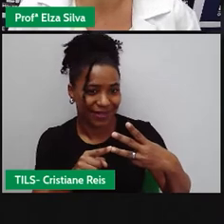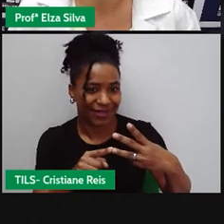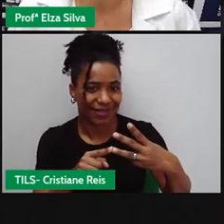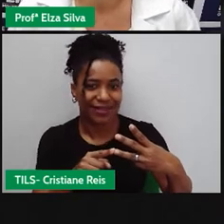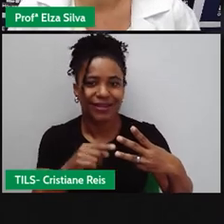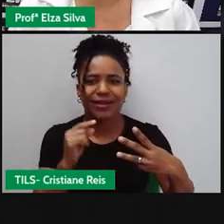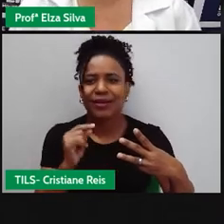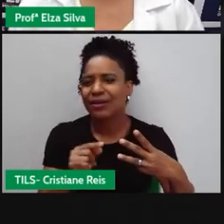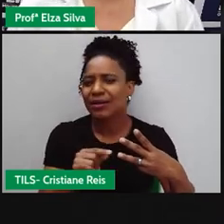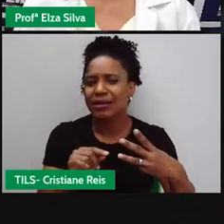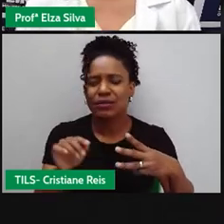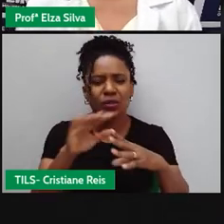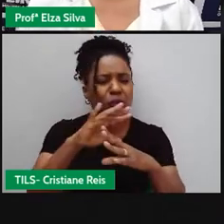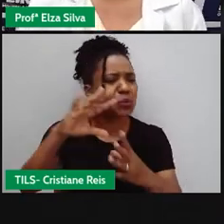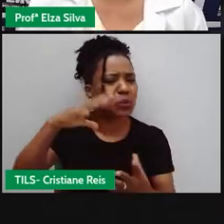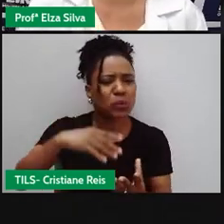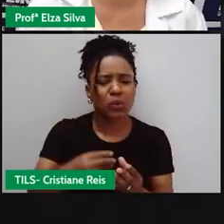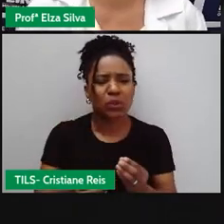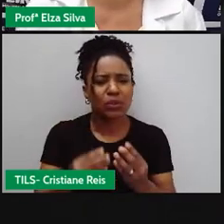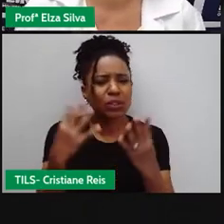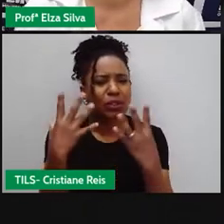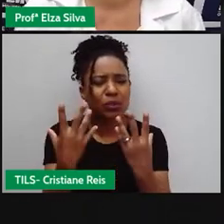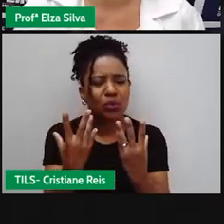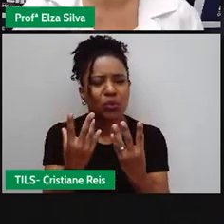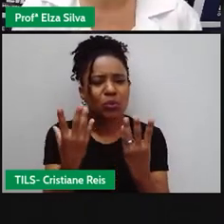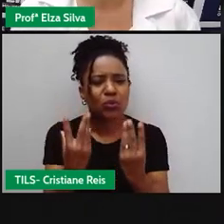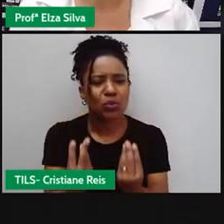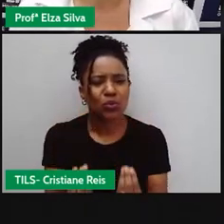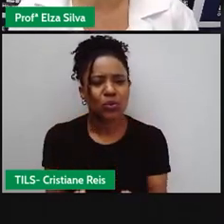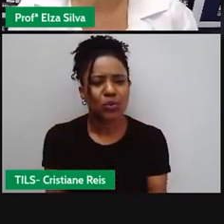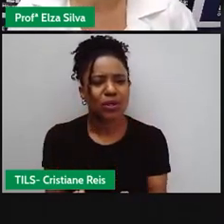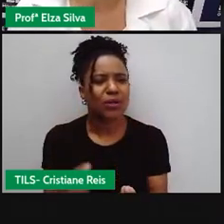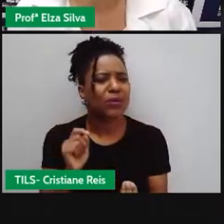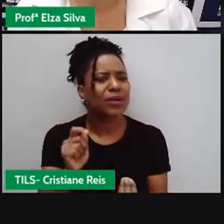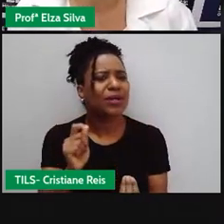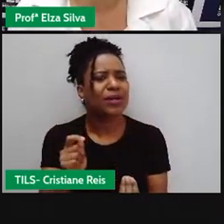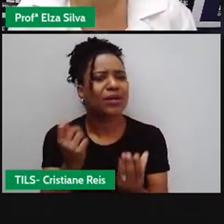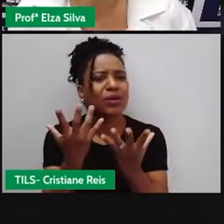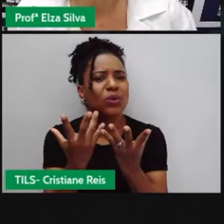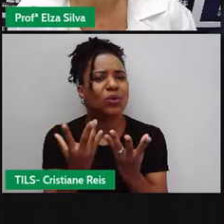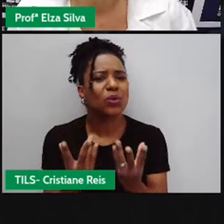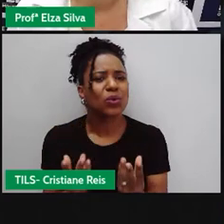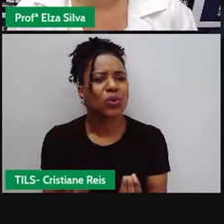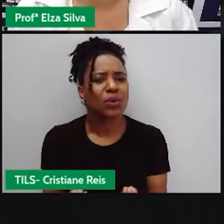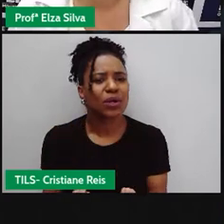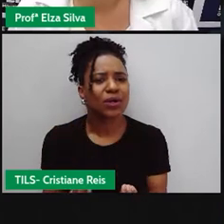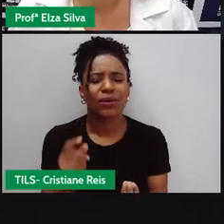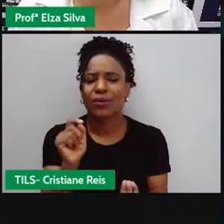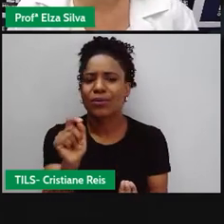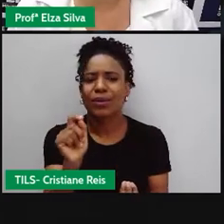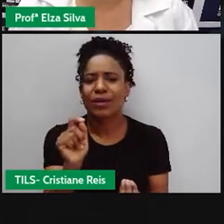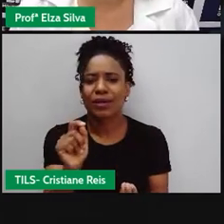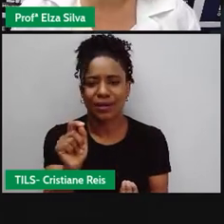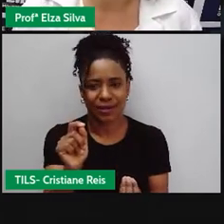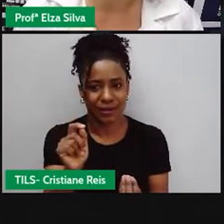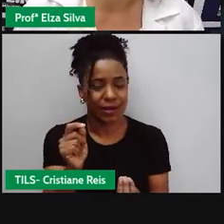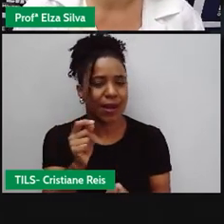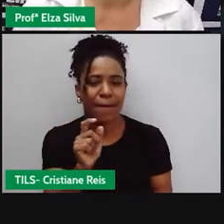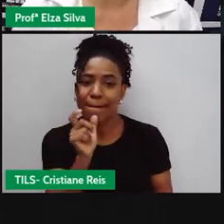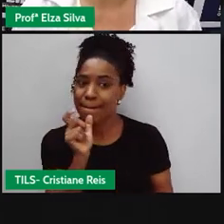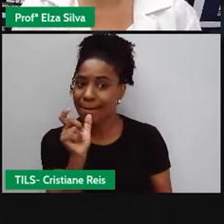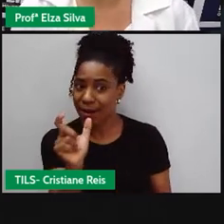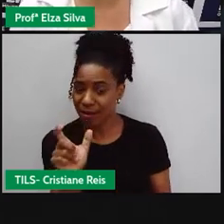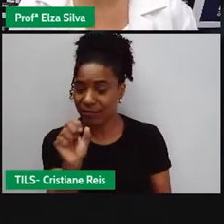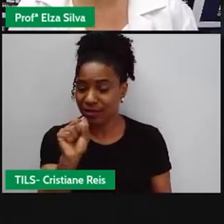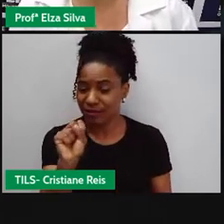sinopsis? O que é sinopse? Você já ouviu falar nesta palavra? Então, vamos desenvolver